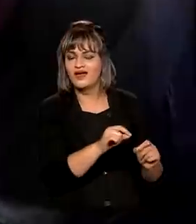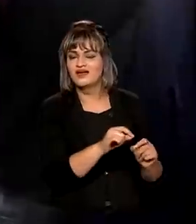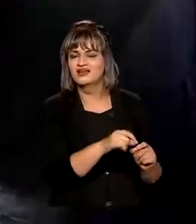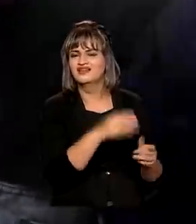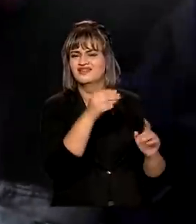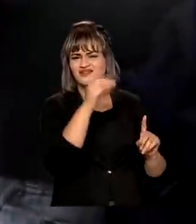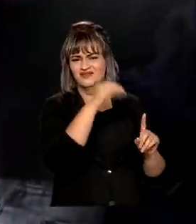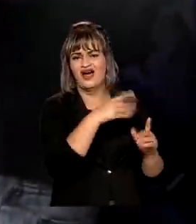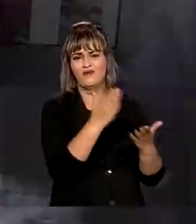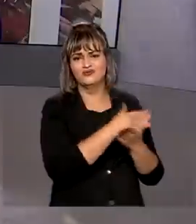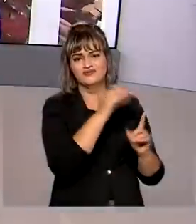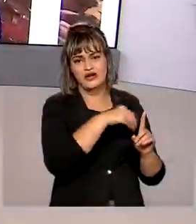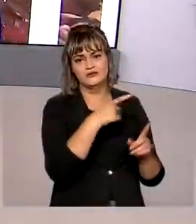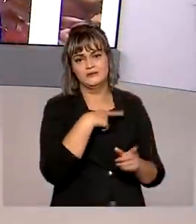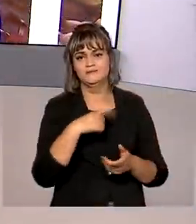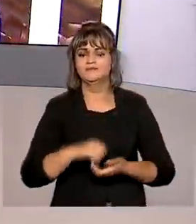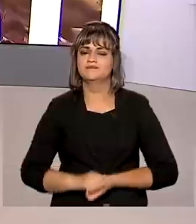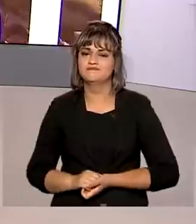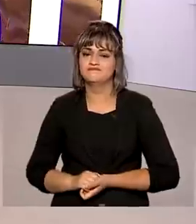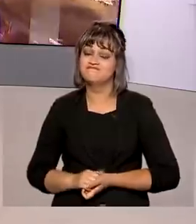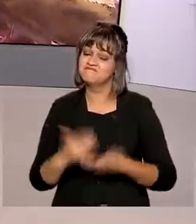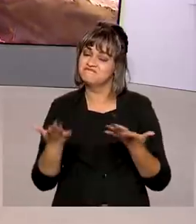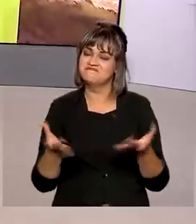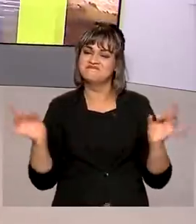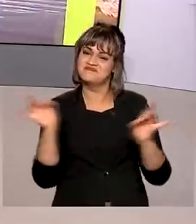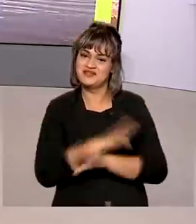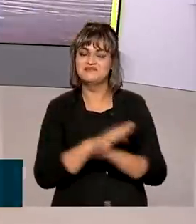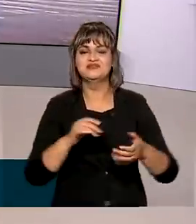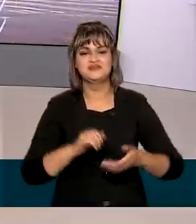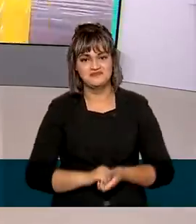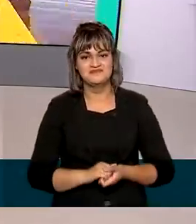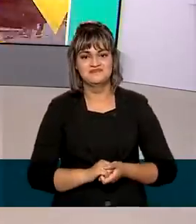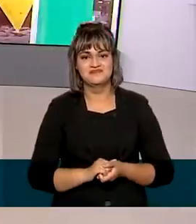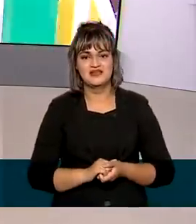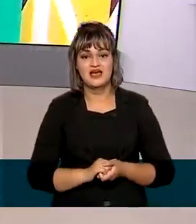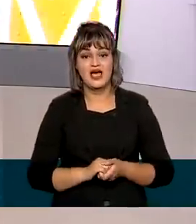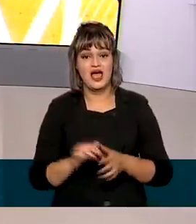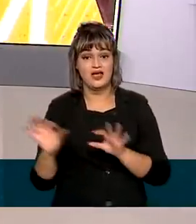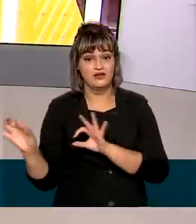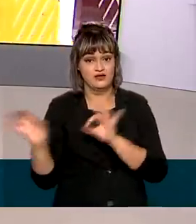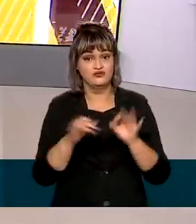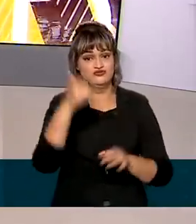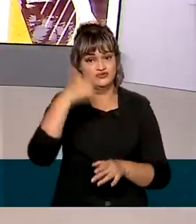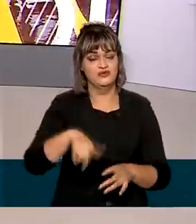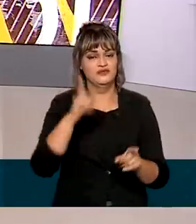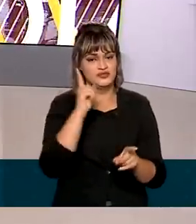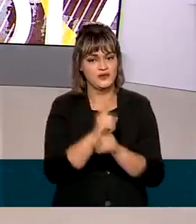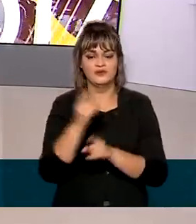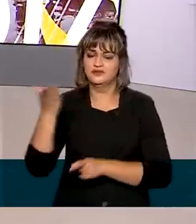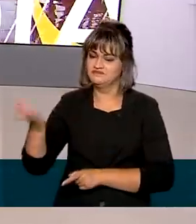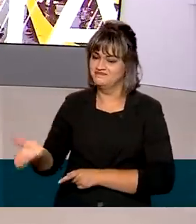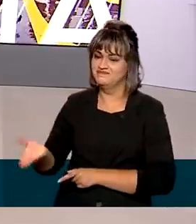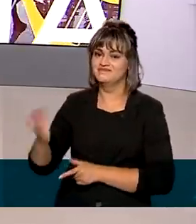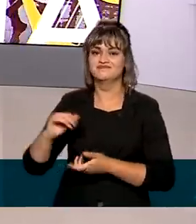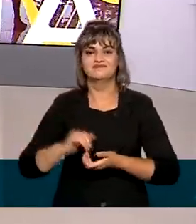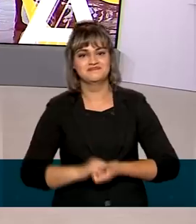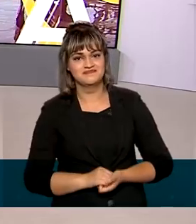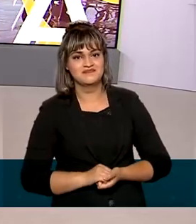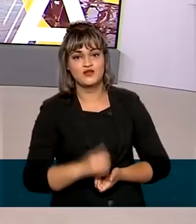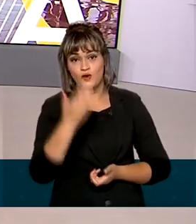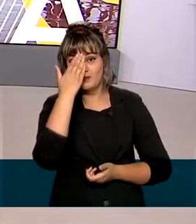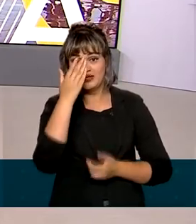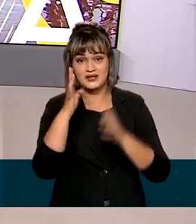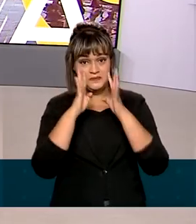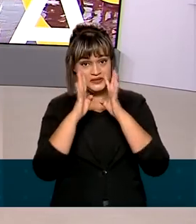precária no país. É isso, o Brasil em Dia termina aqui. As reportagens de hoje estão nas nossas redes sociais.